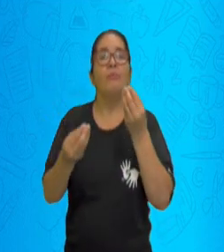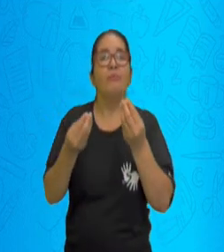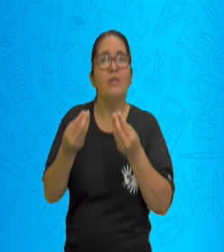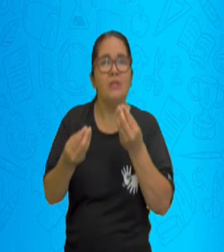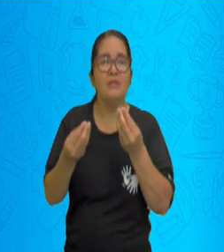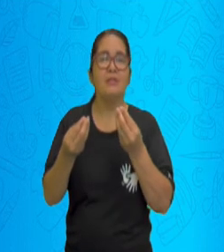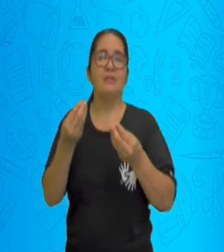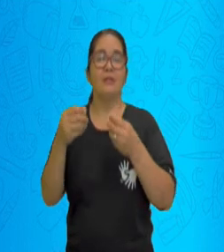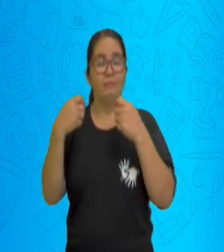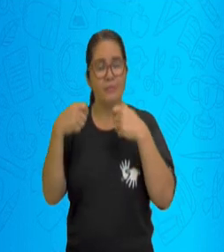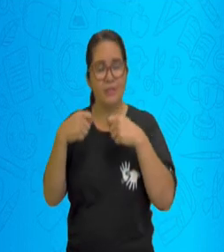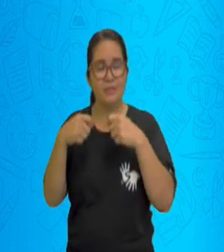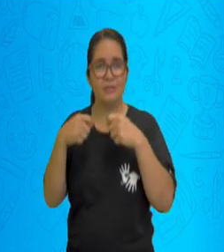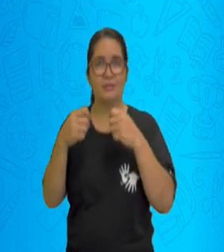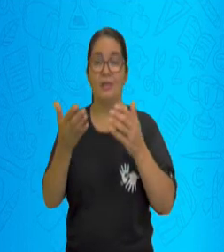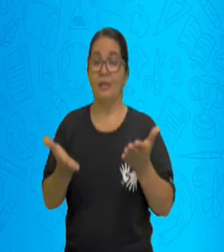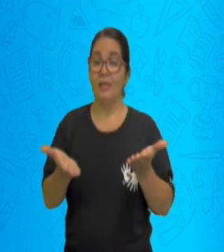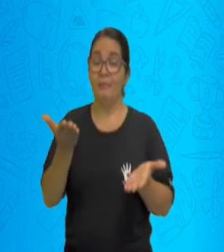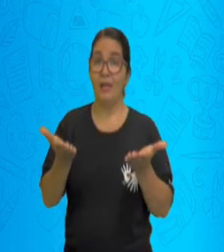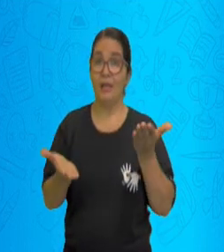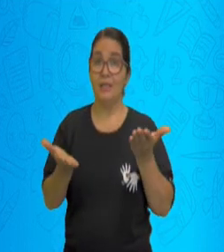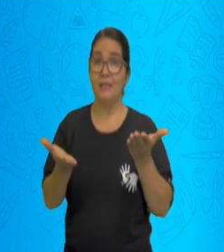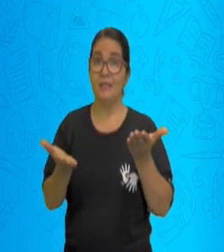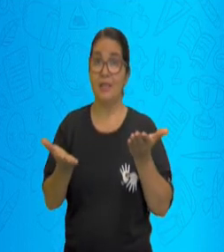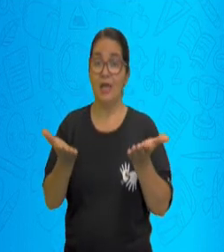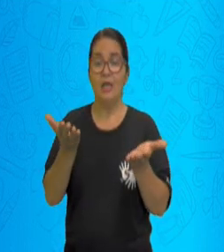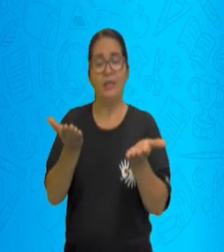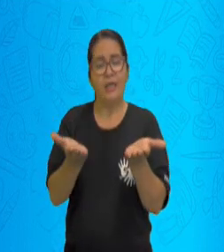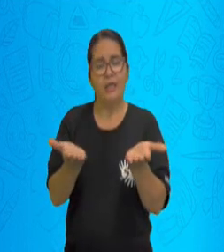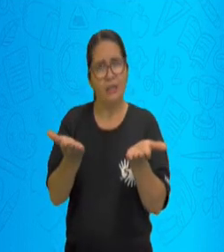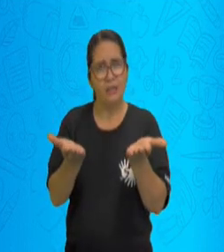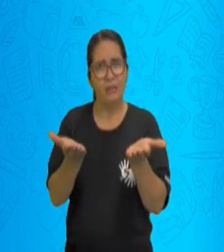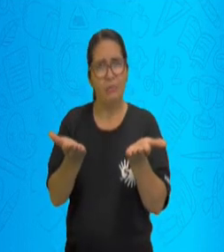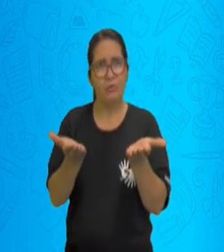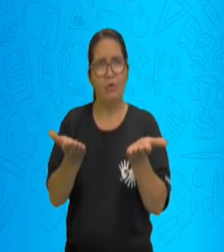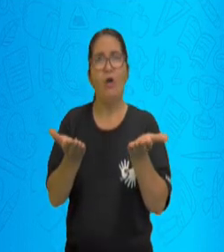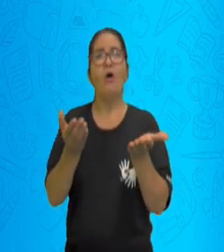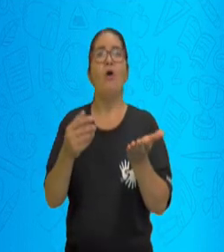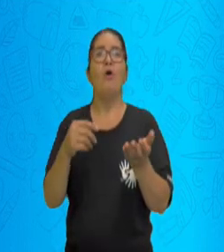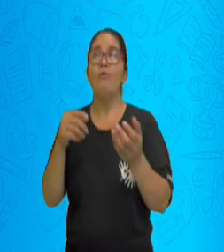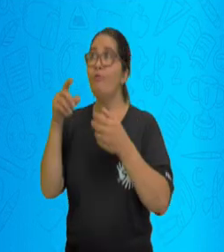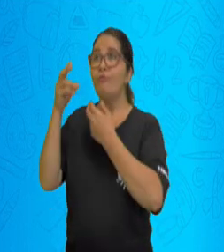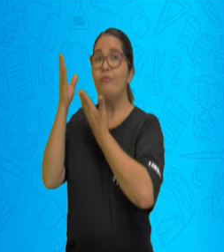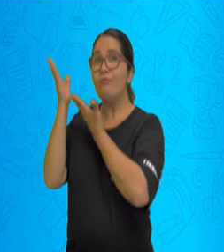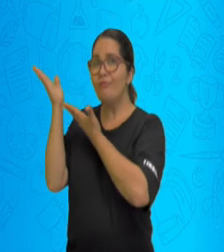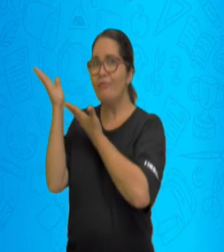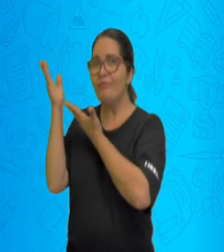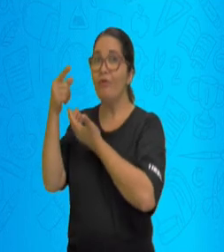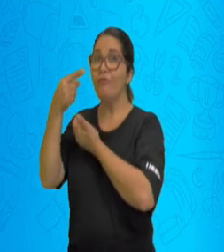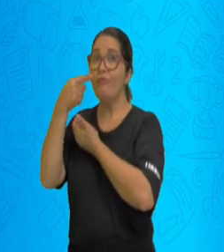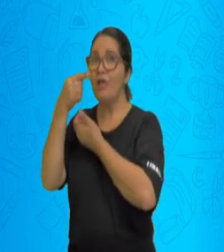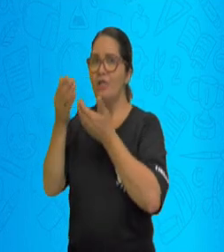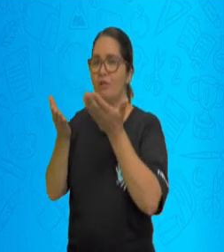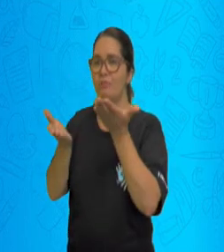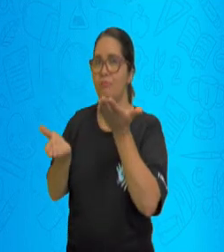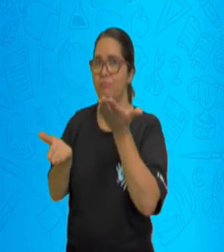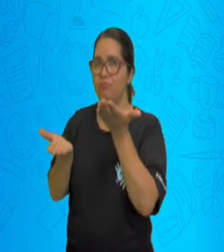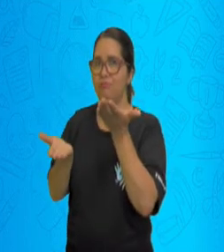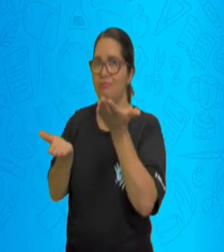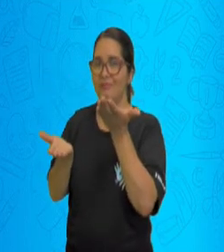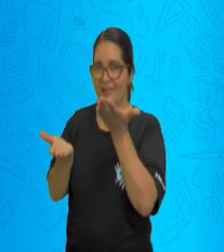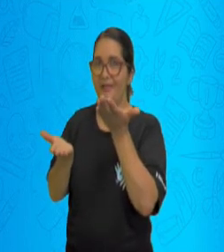equilíbrio, como eu falei anteriormente, você pode já descobrir qual número seja. Mas, como a gente pode fazer?